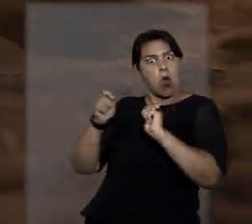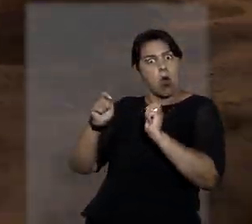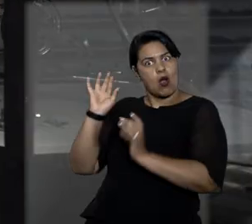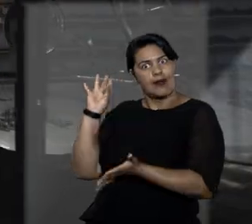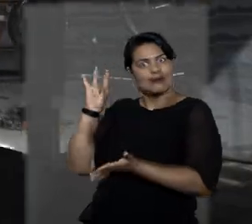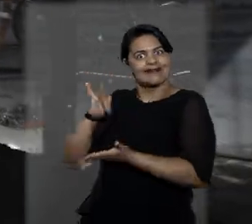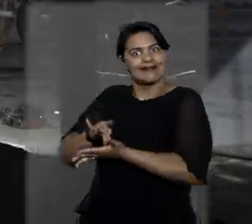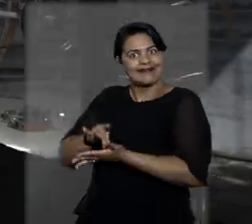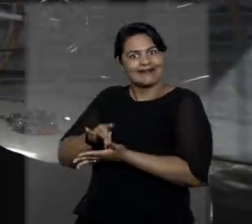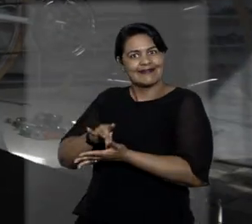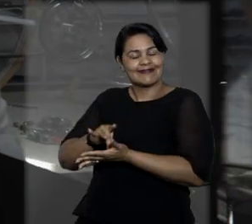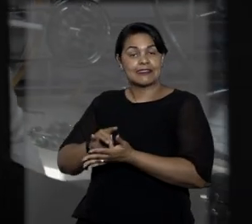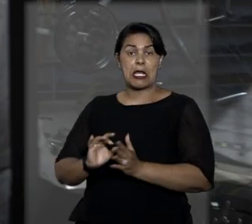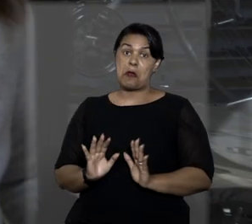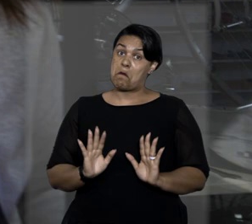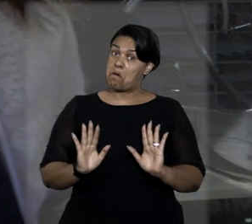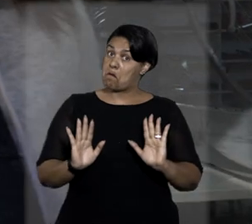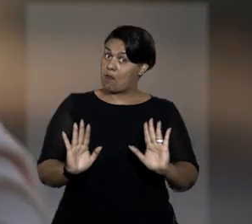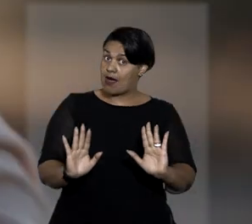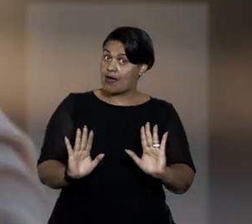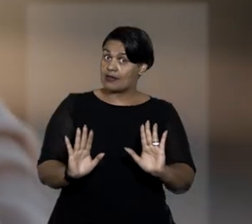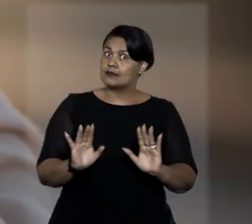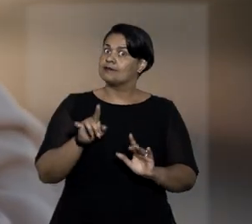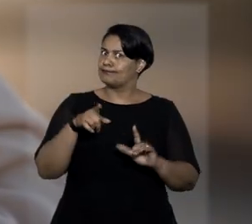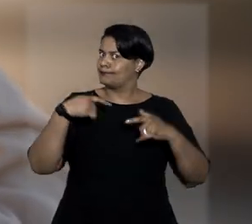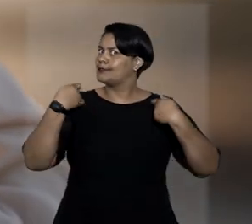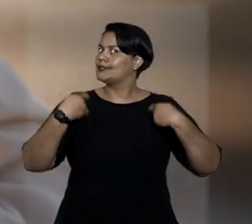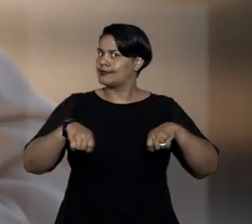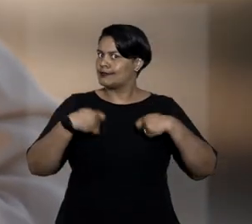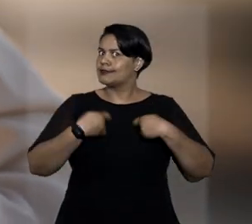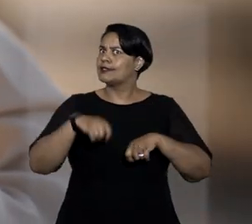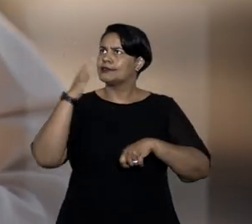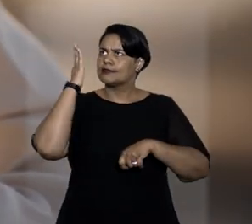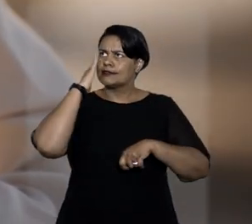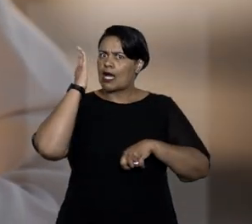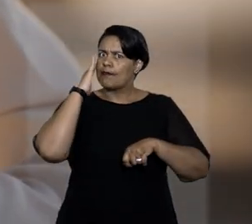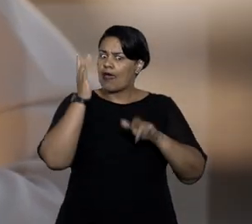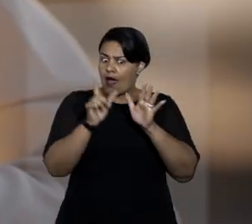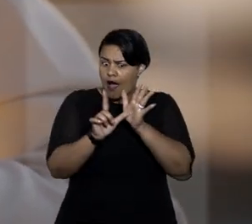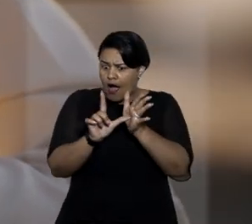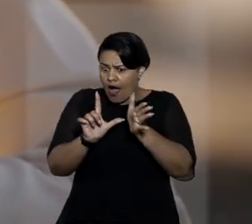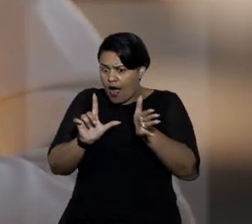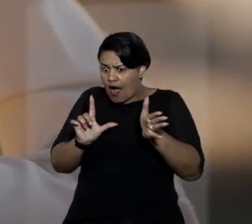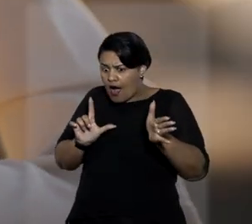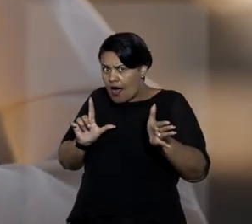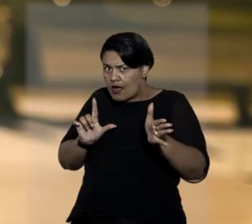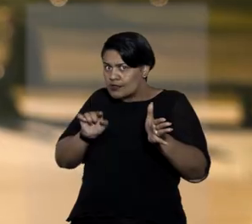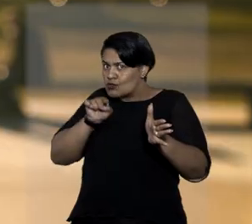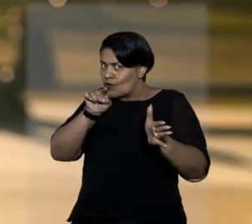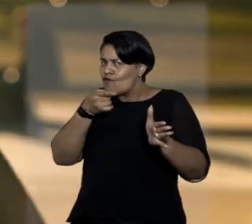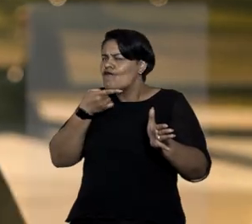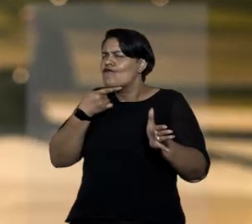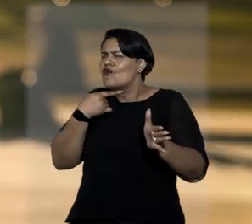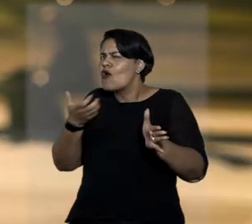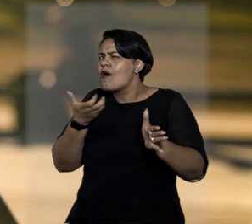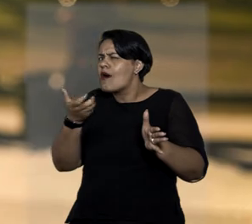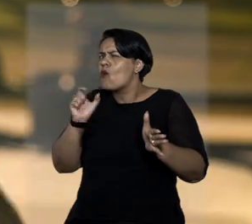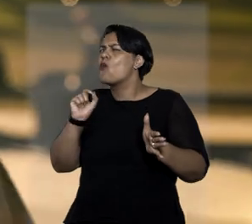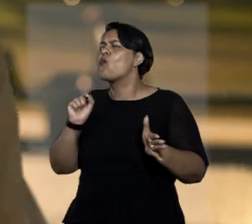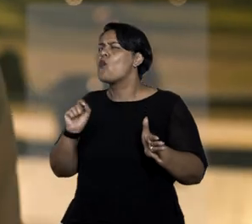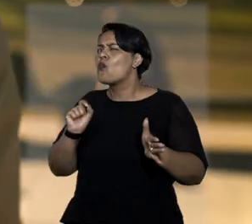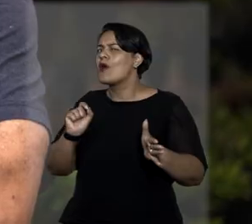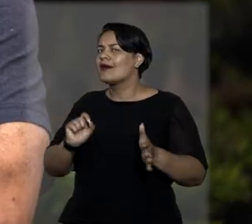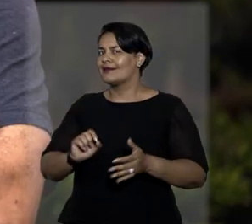realidade. Mas, para que isso aconteça, é preciso saber, antes de qualquer coisa, o que você quer